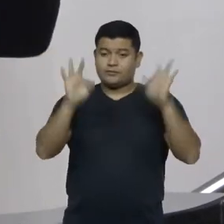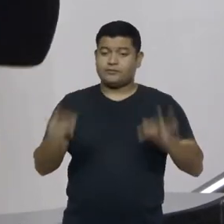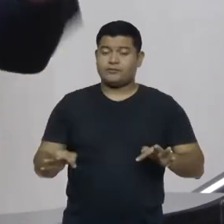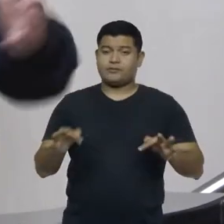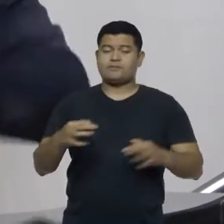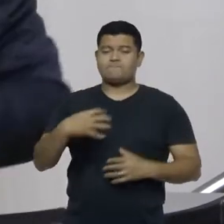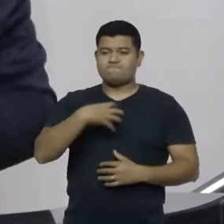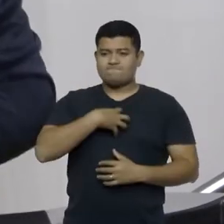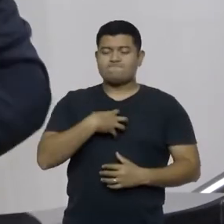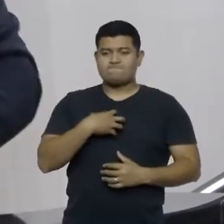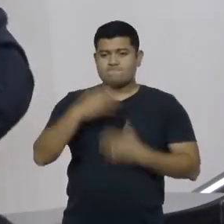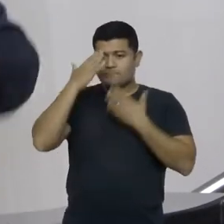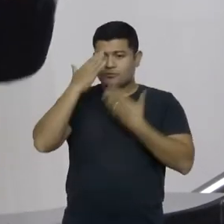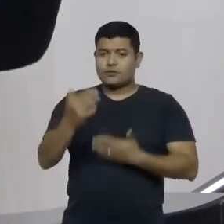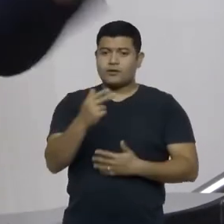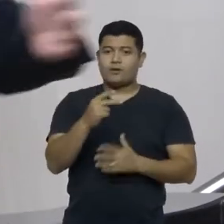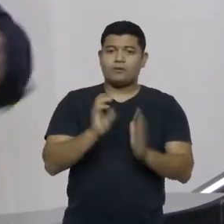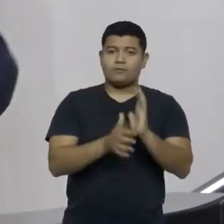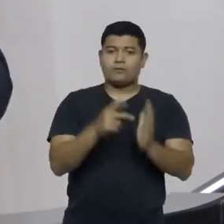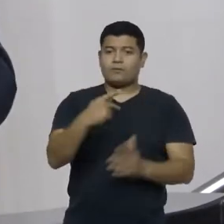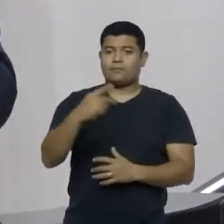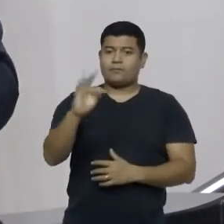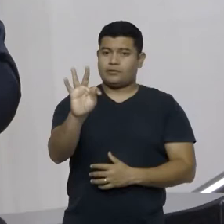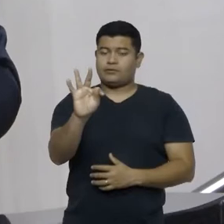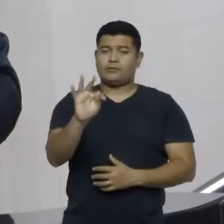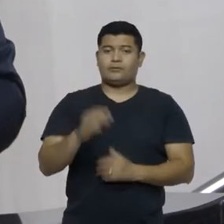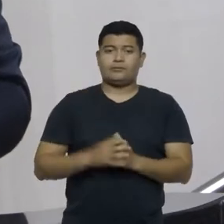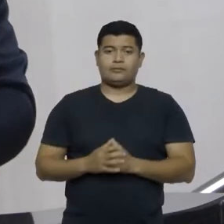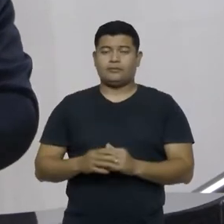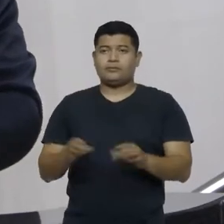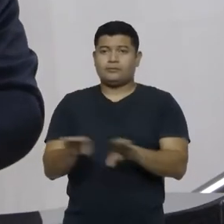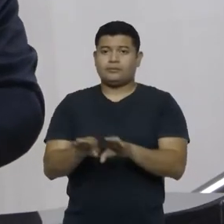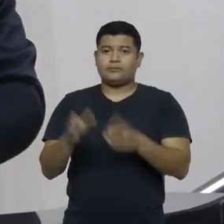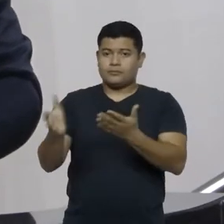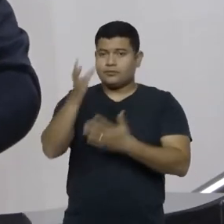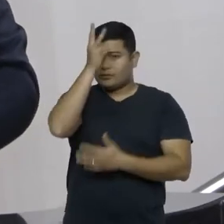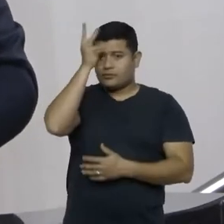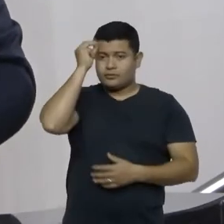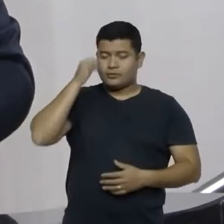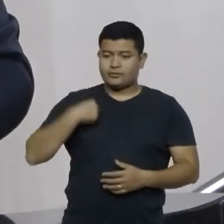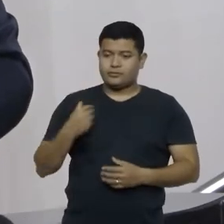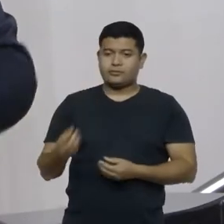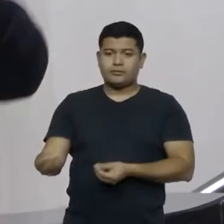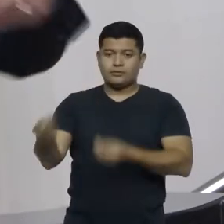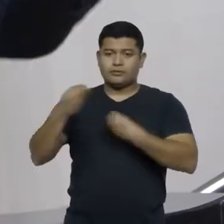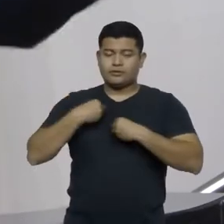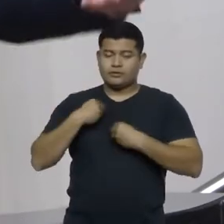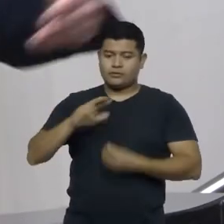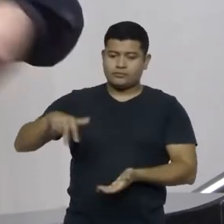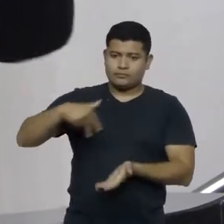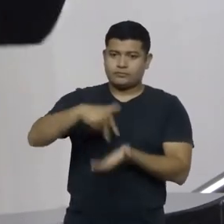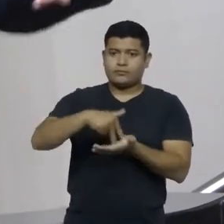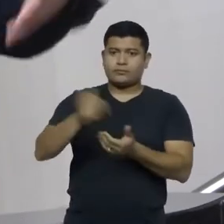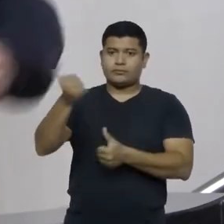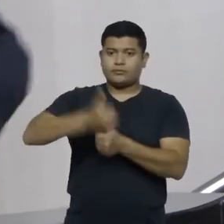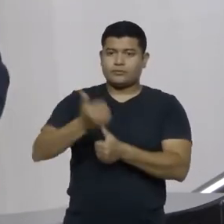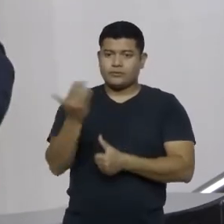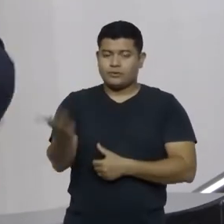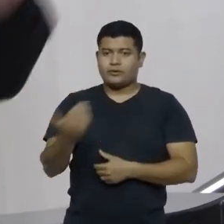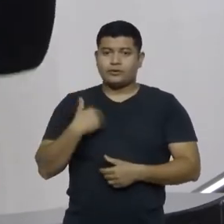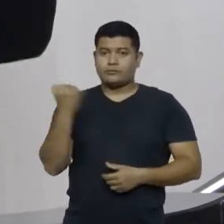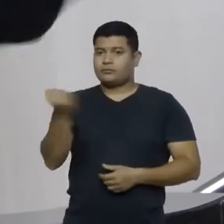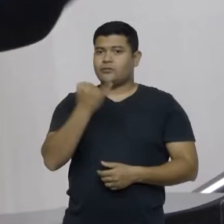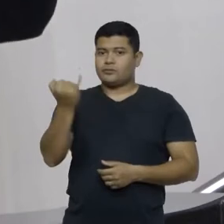Gratidão ao Partido dos Trabalhadores, gratidão à companheira Luciane Carminato pela oportunidade. É importante esse gesto dar oportunidade aos